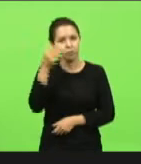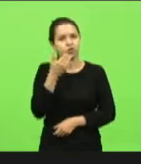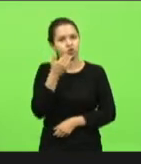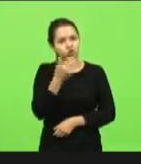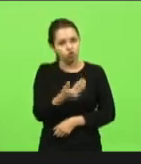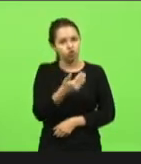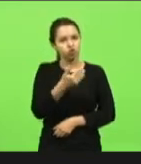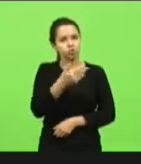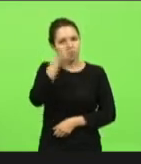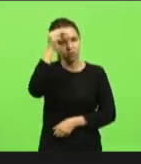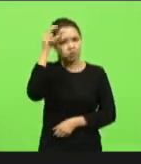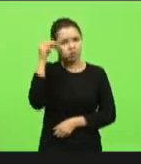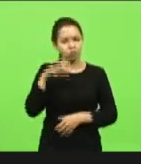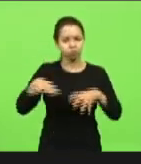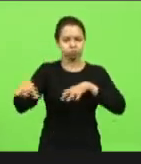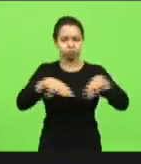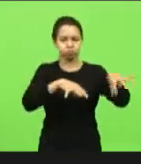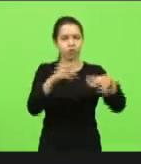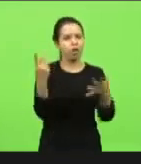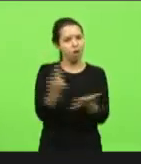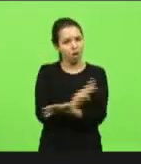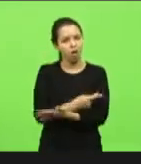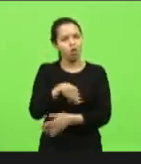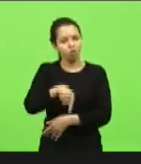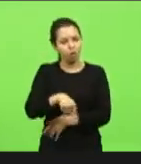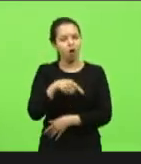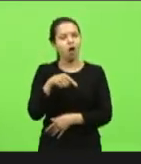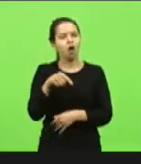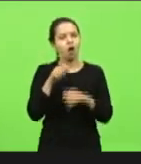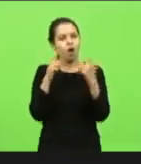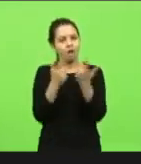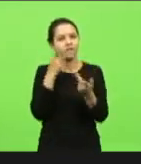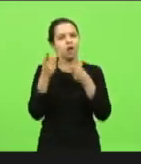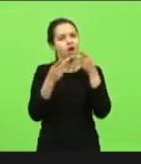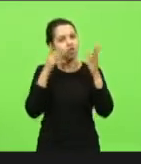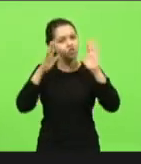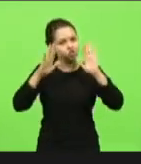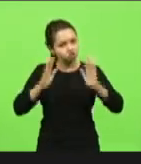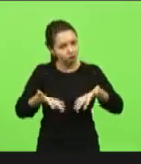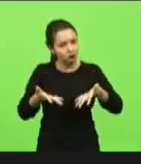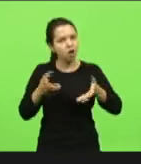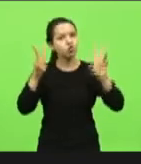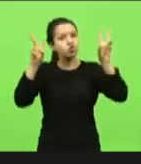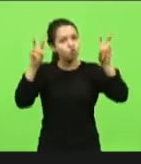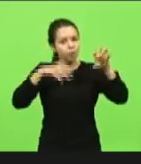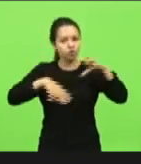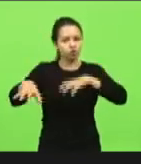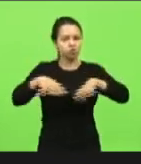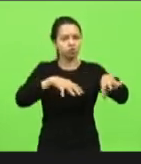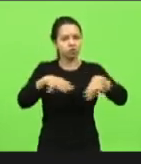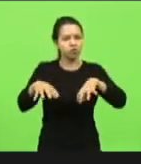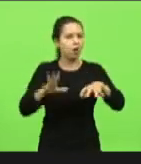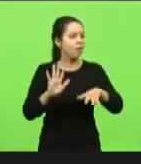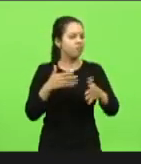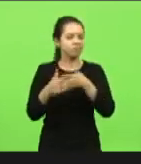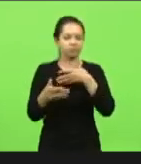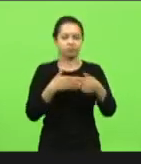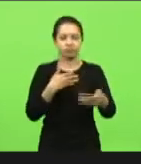e nós falamos aqui na casa deputado querido nós falamos aqui na casa em relação à distribuição foi feita do mesmo jeito